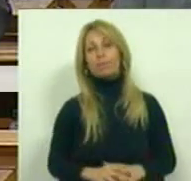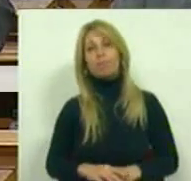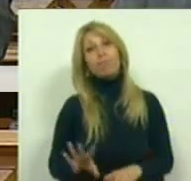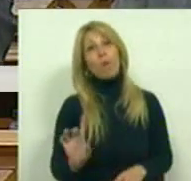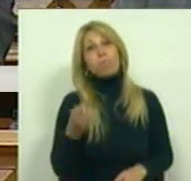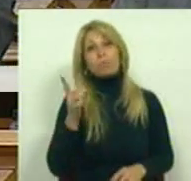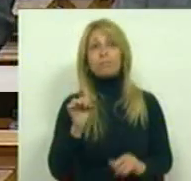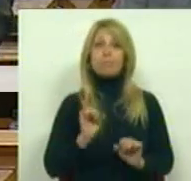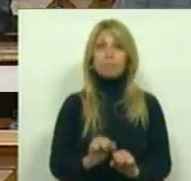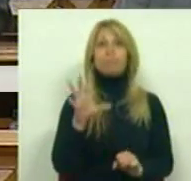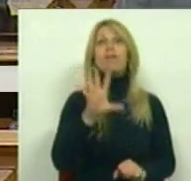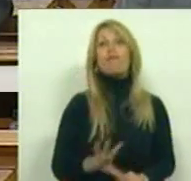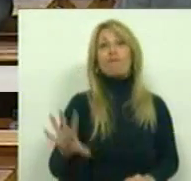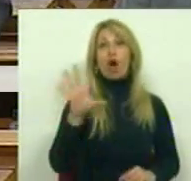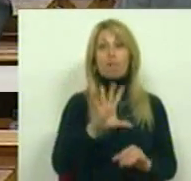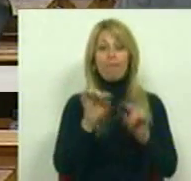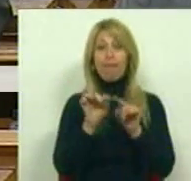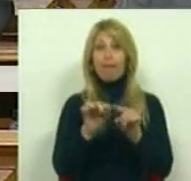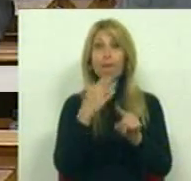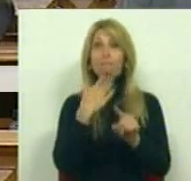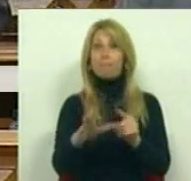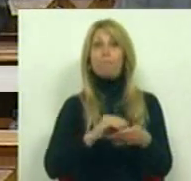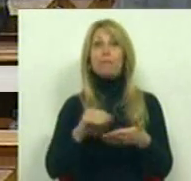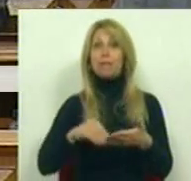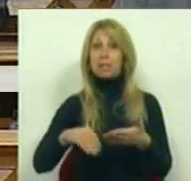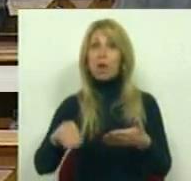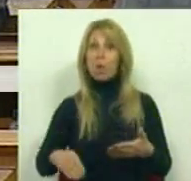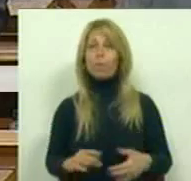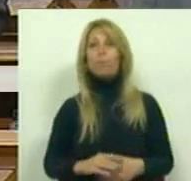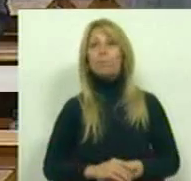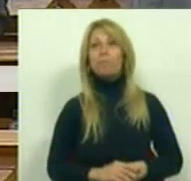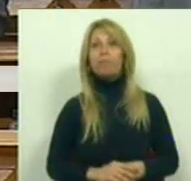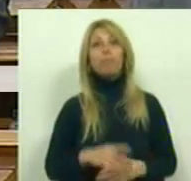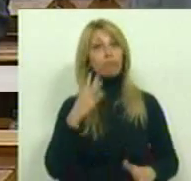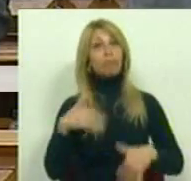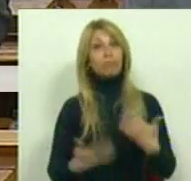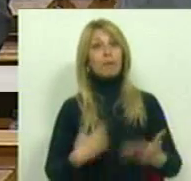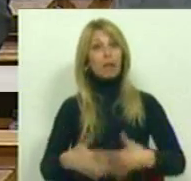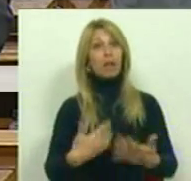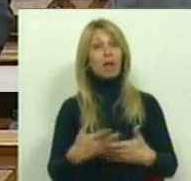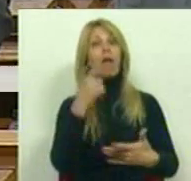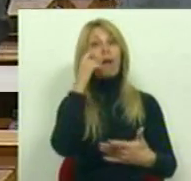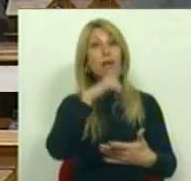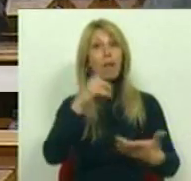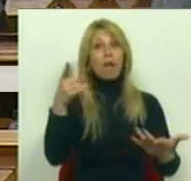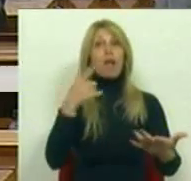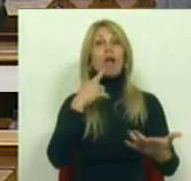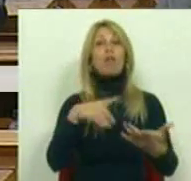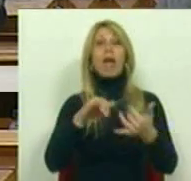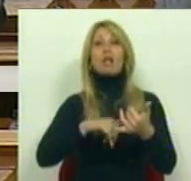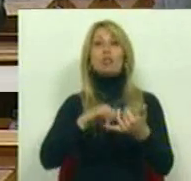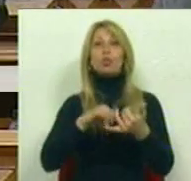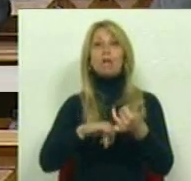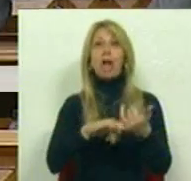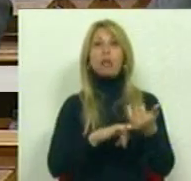Aliás, é a forma que esta petição, dinamizada por a Associação de Dadores de Viana do Castelo